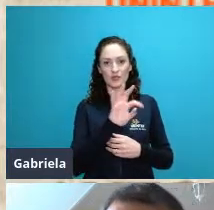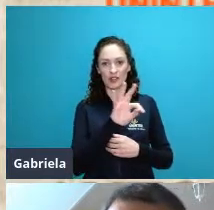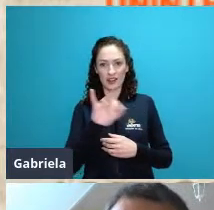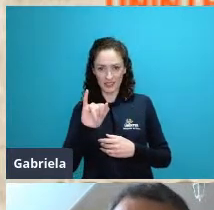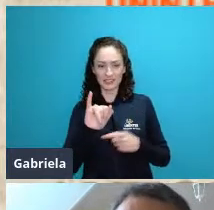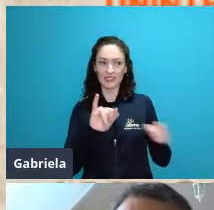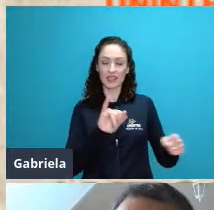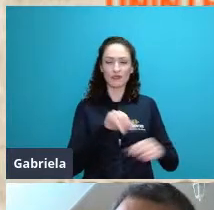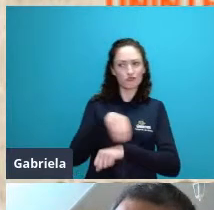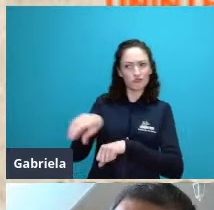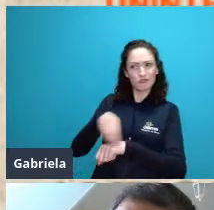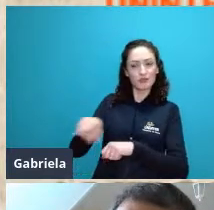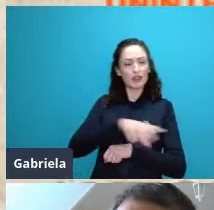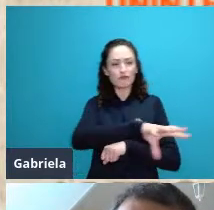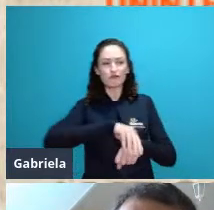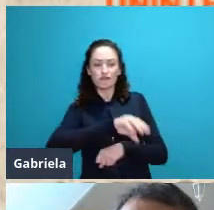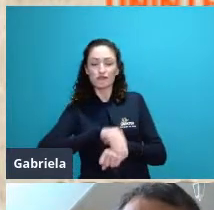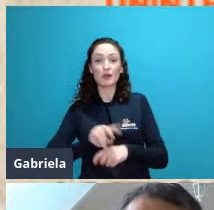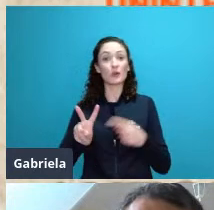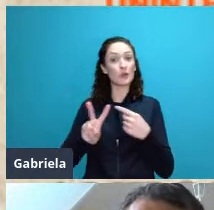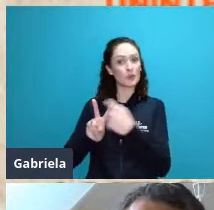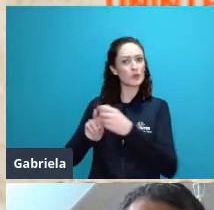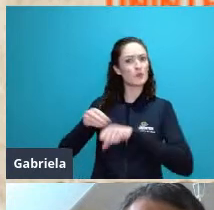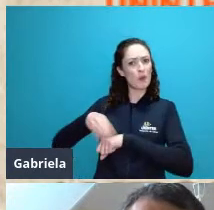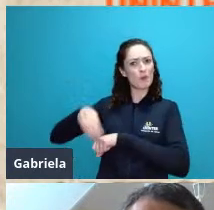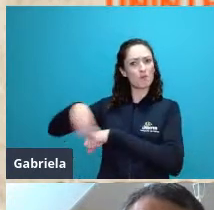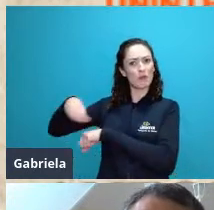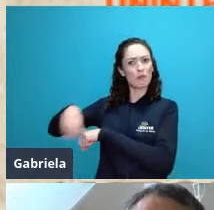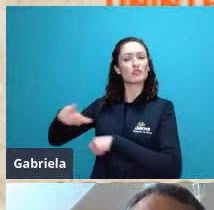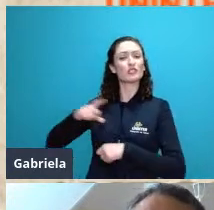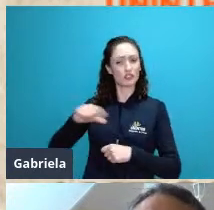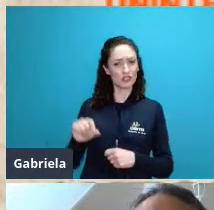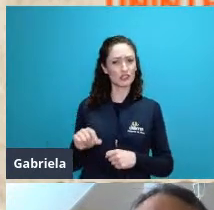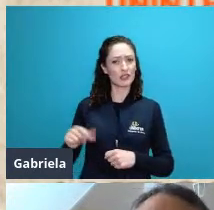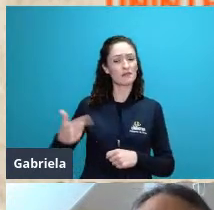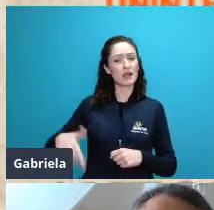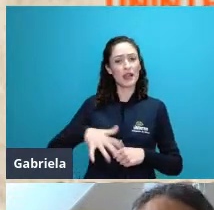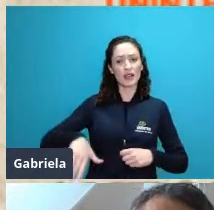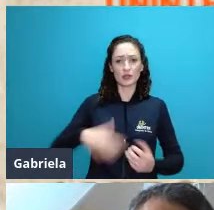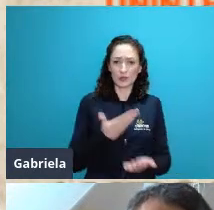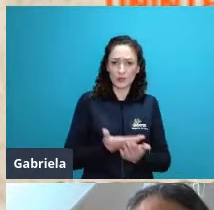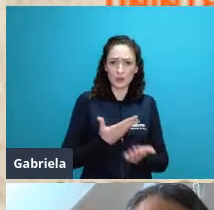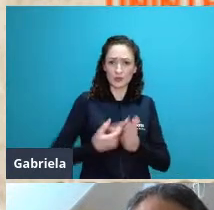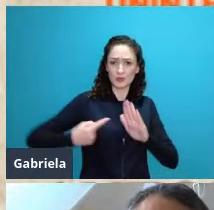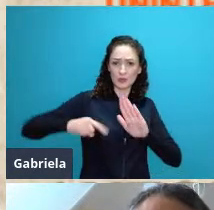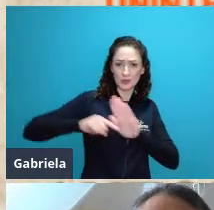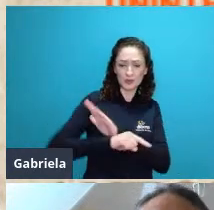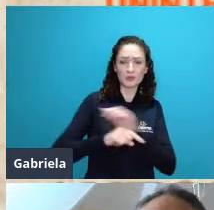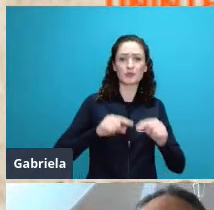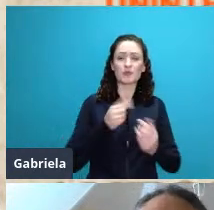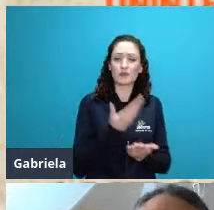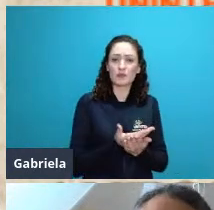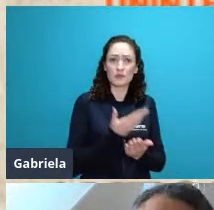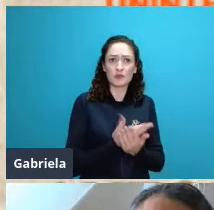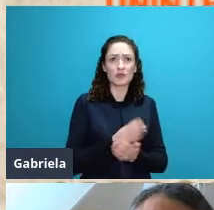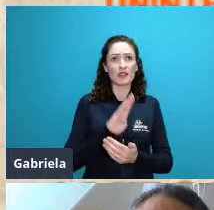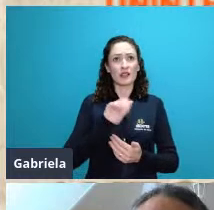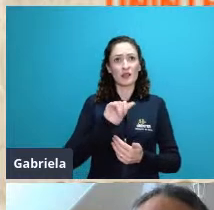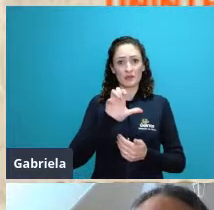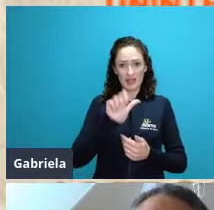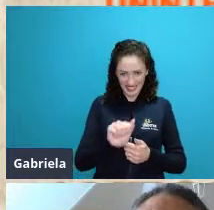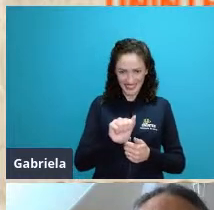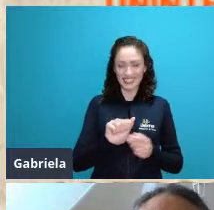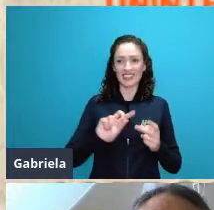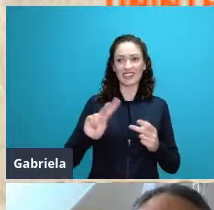Toca criando-se no estudo de bacias hidrográficas e análise morfomédica então ambos